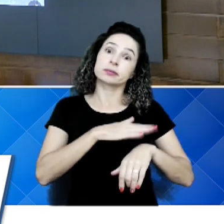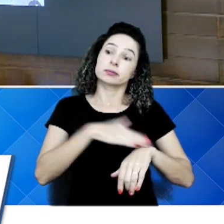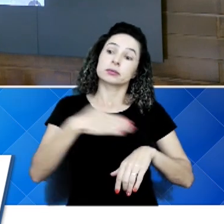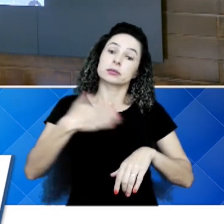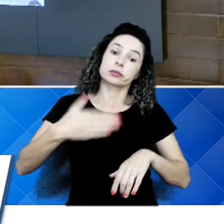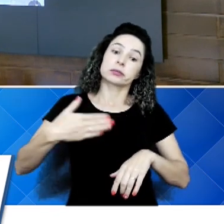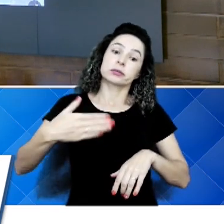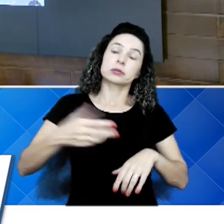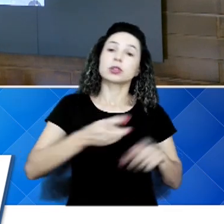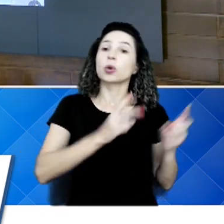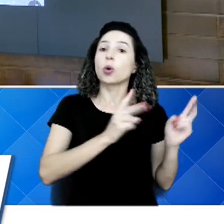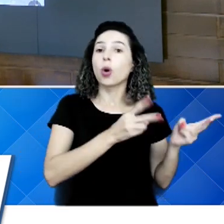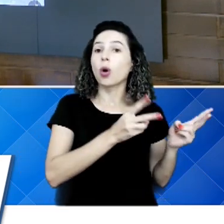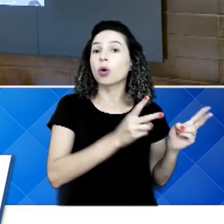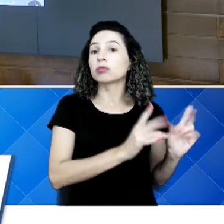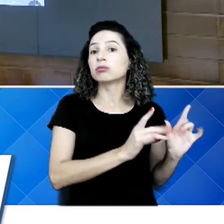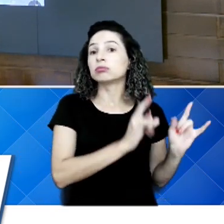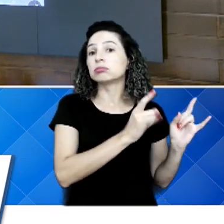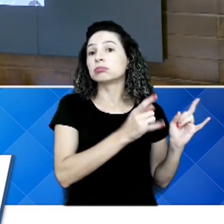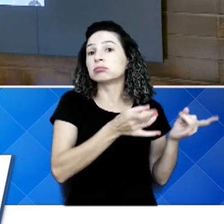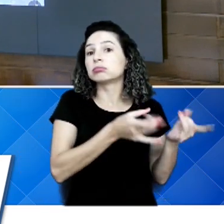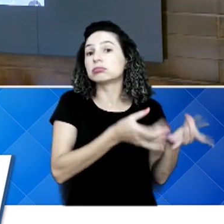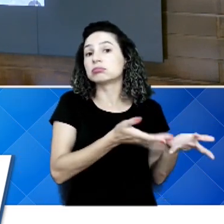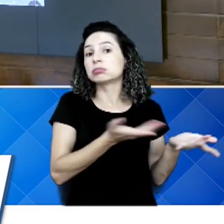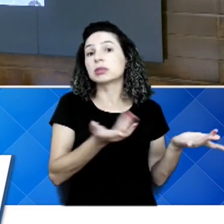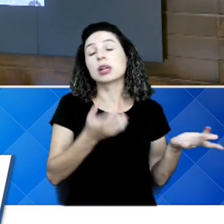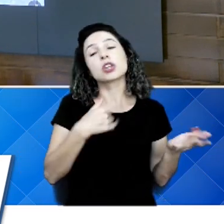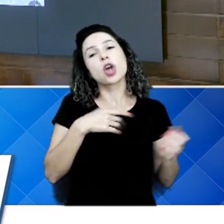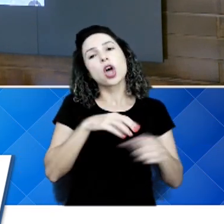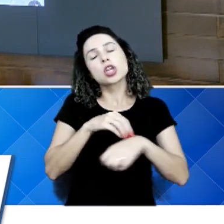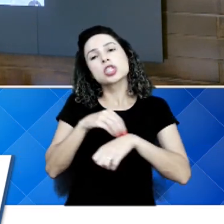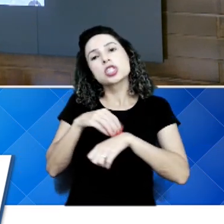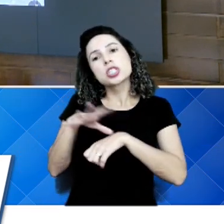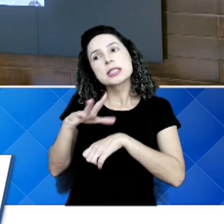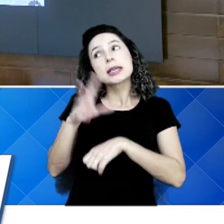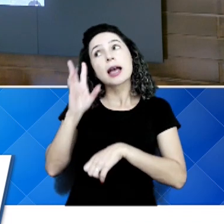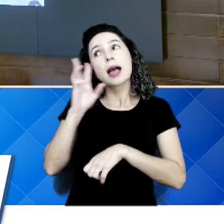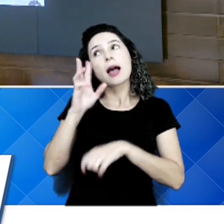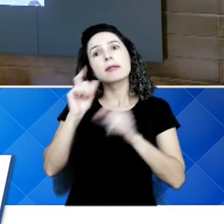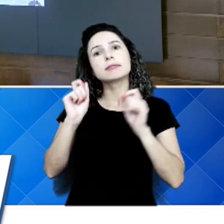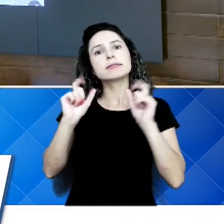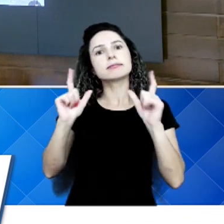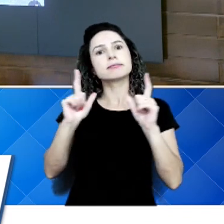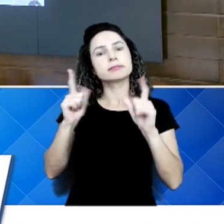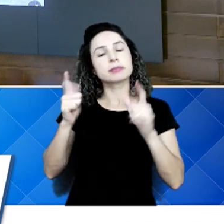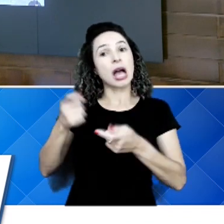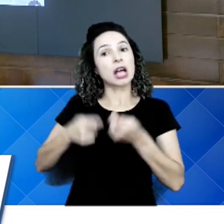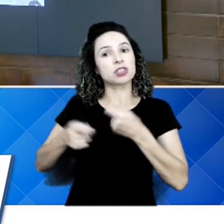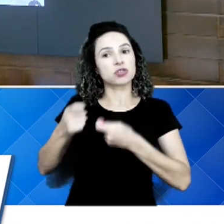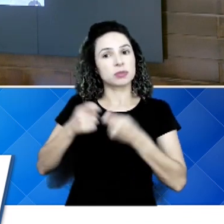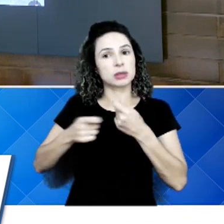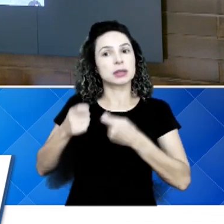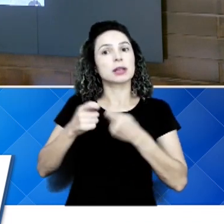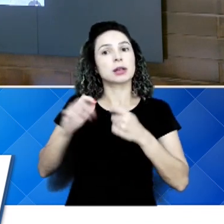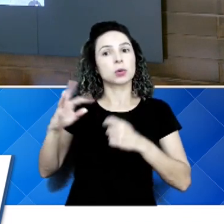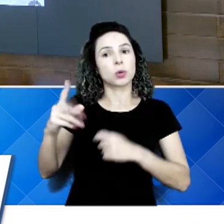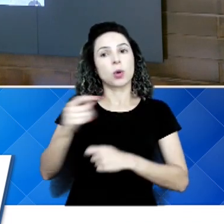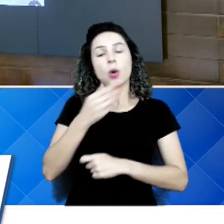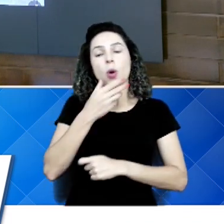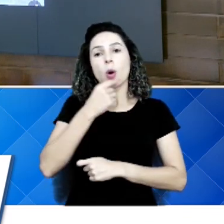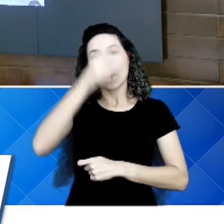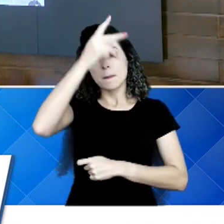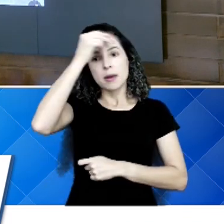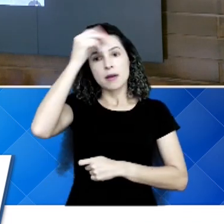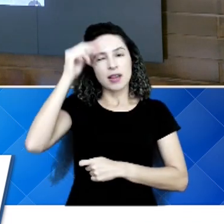continuando lá. Então, assim, só aqui como sugestão, trazendo aí uma alerta aí para a administração pública, para o prefeito, aproveitar o